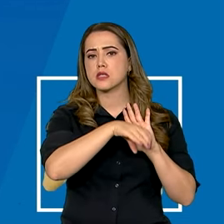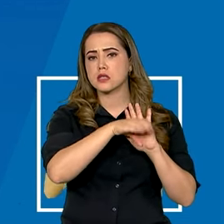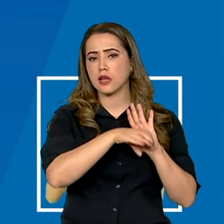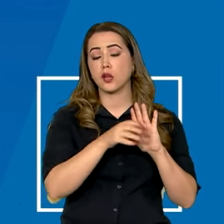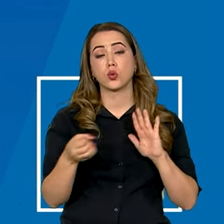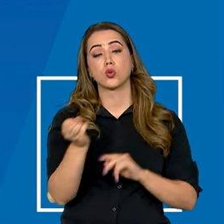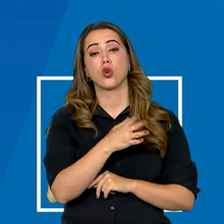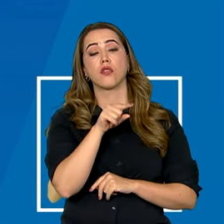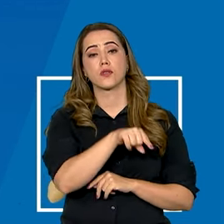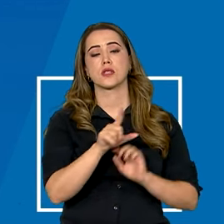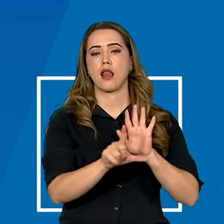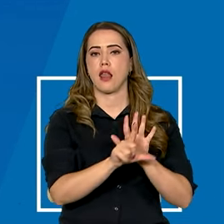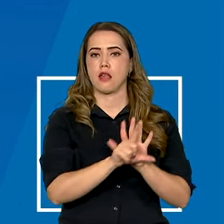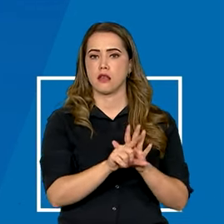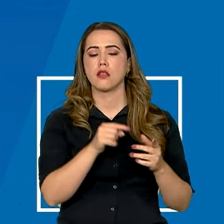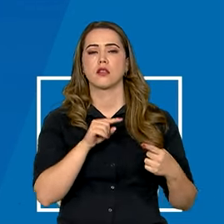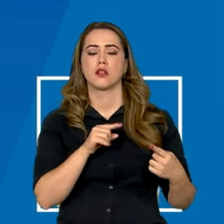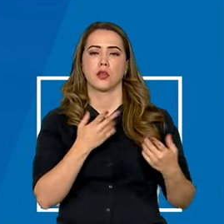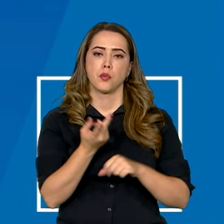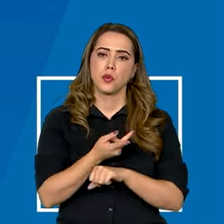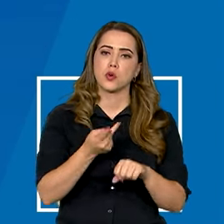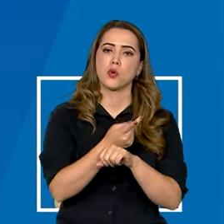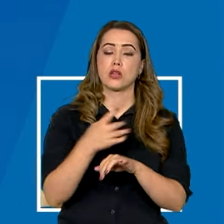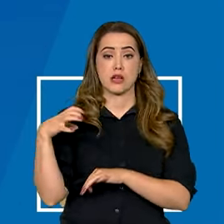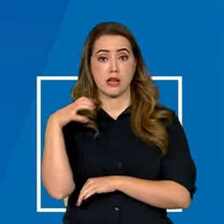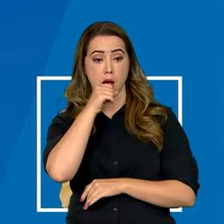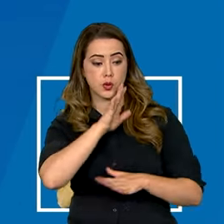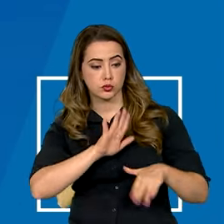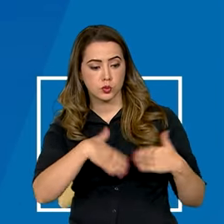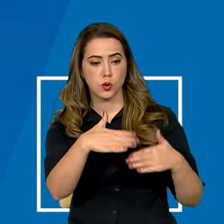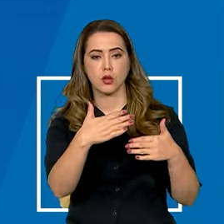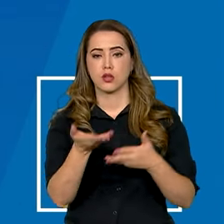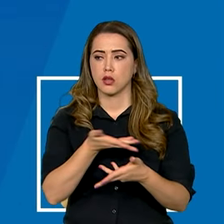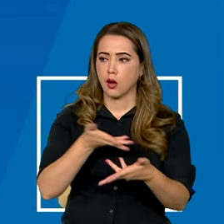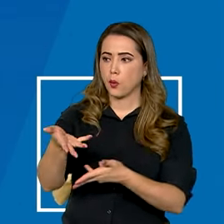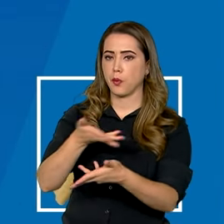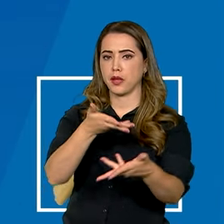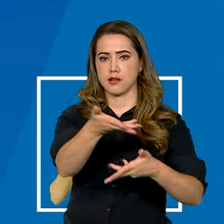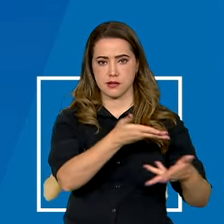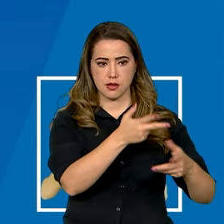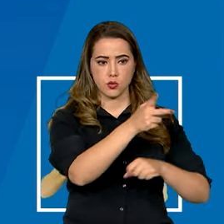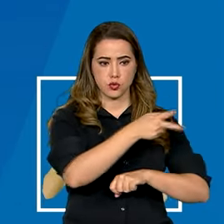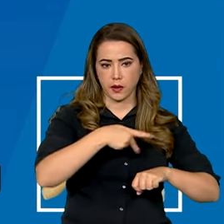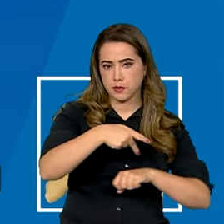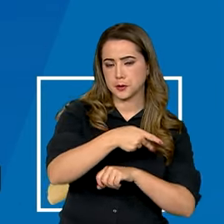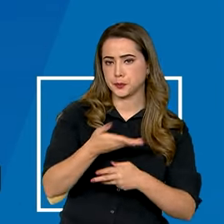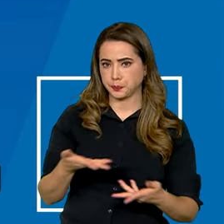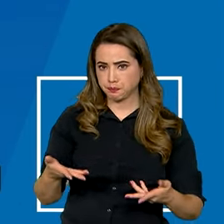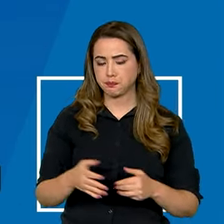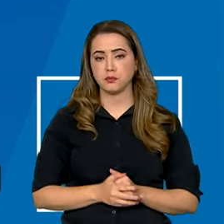que essa lei trouxe, marcadamente a busca da agilização da cooperação jurídica internacional,